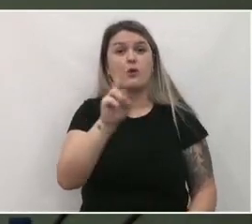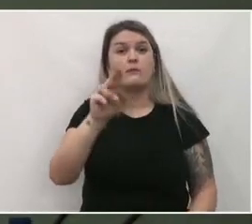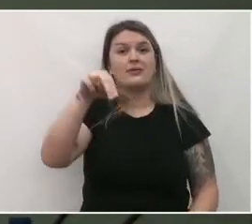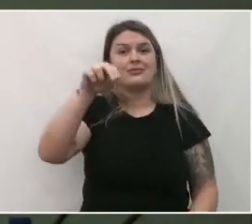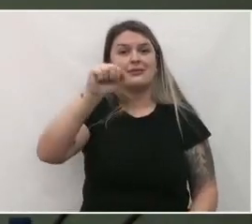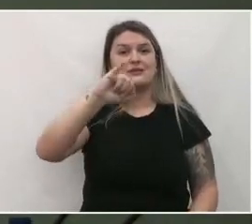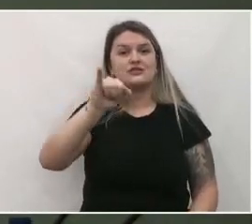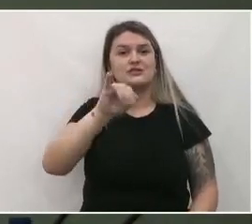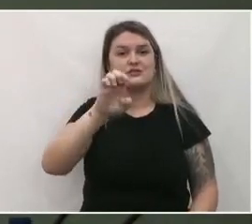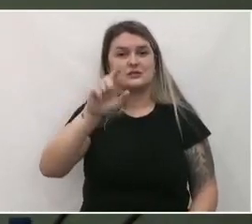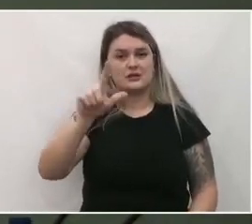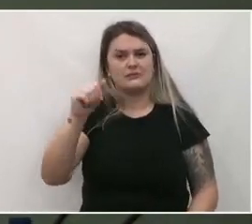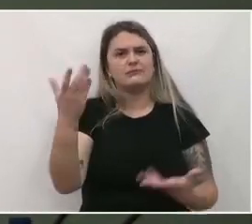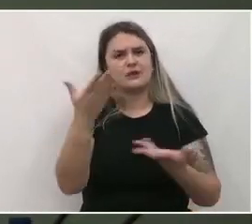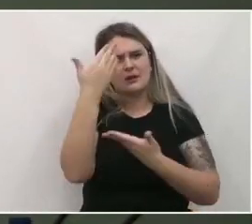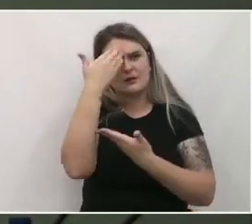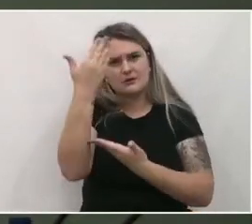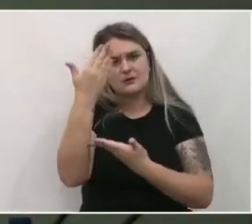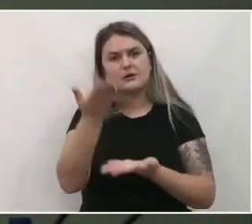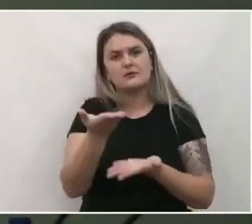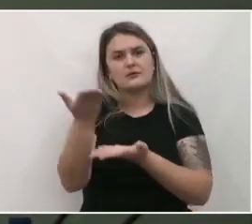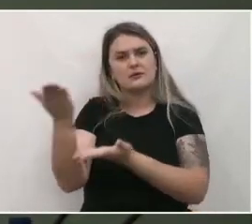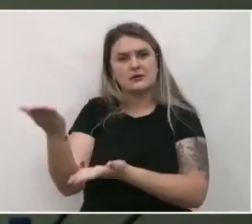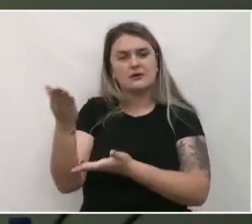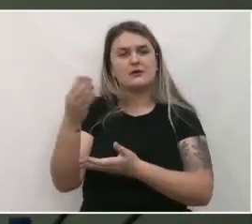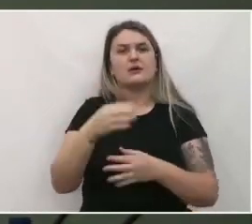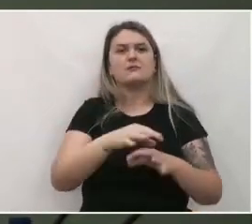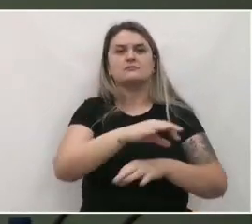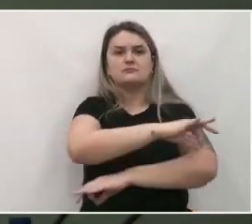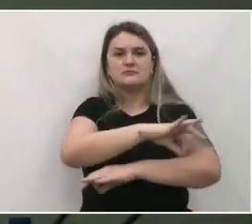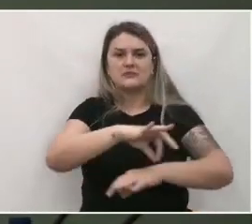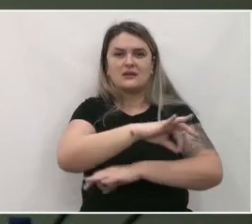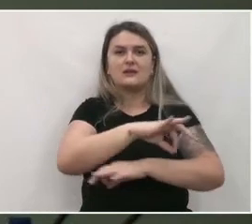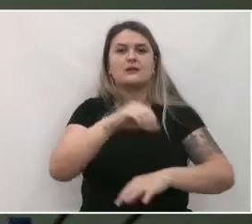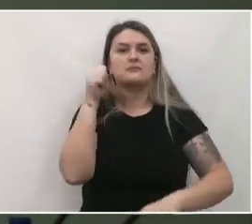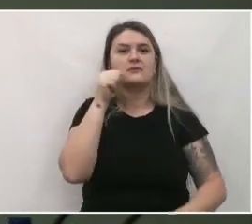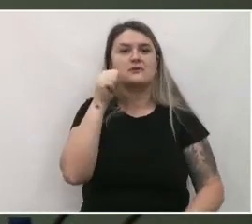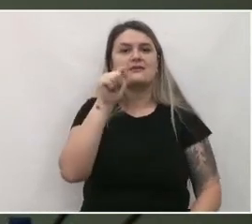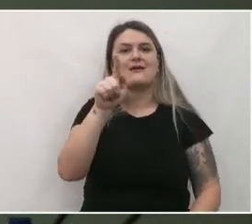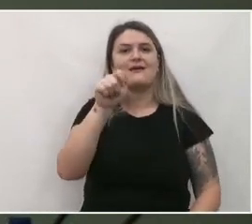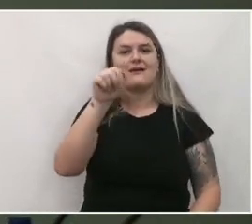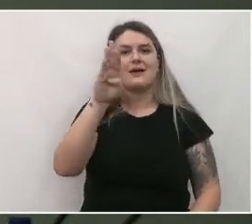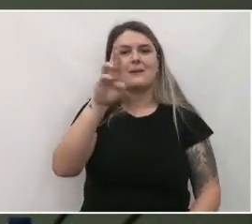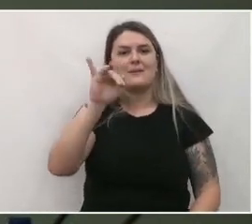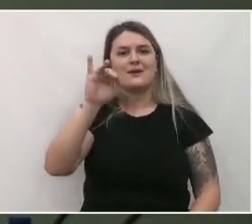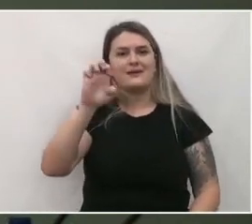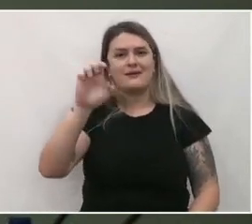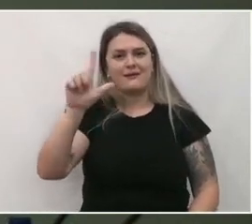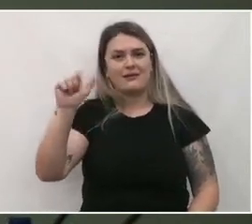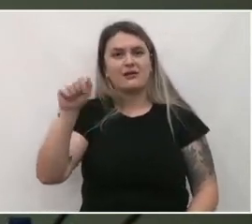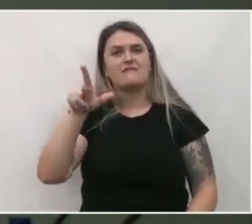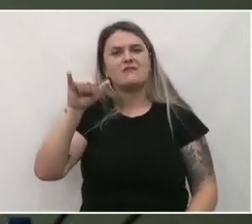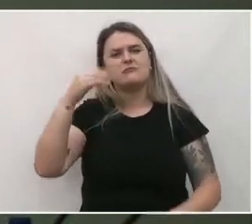eu agradeço, então, e passo a palavra para a arquiteta Gabriela, que vai fazer a explanação do trabalho.